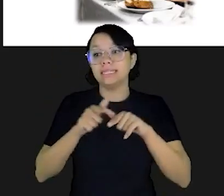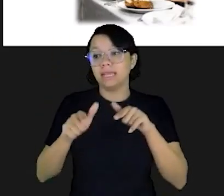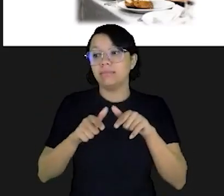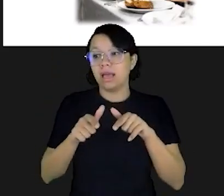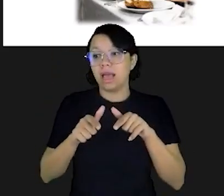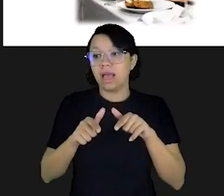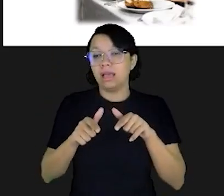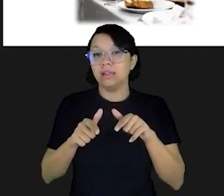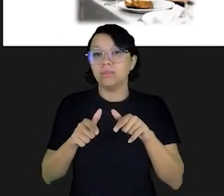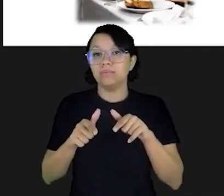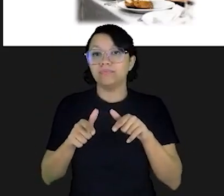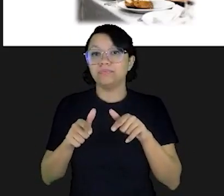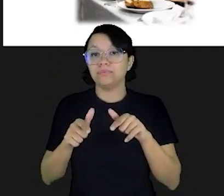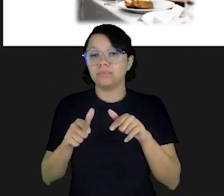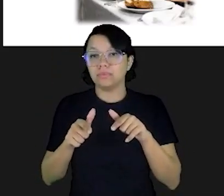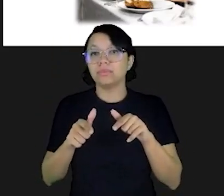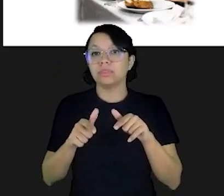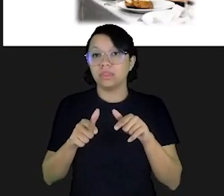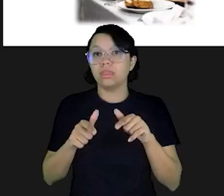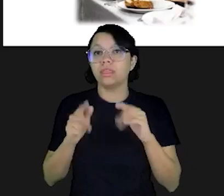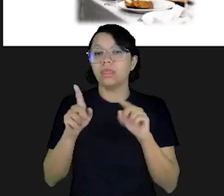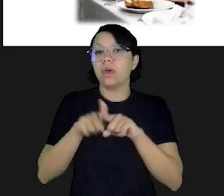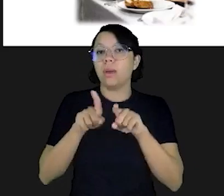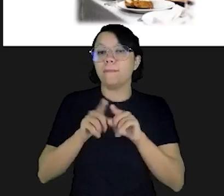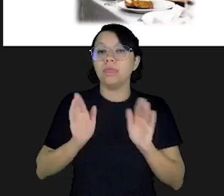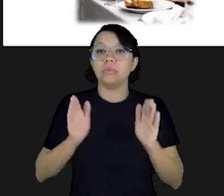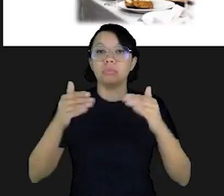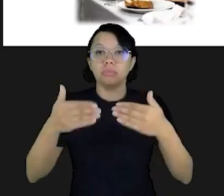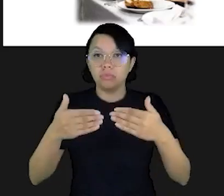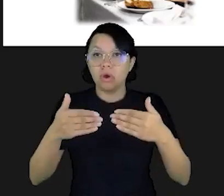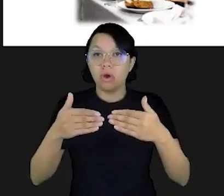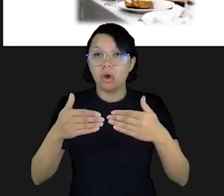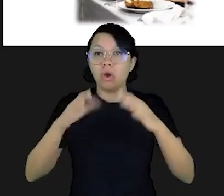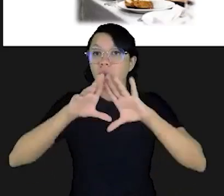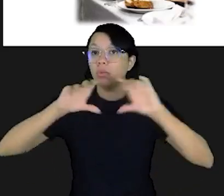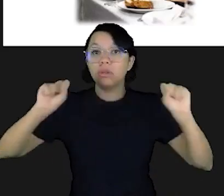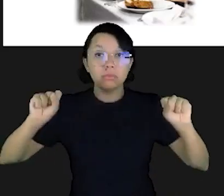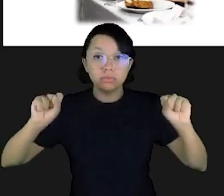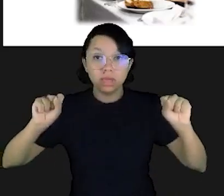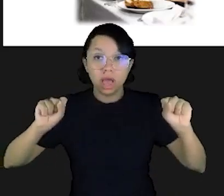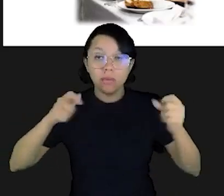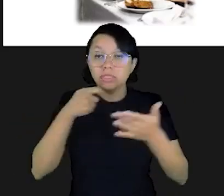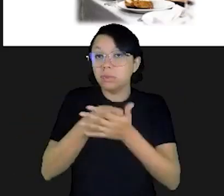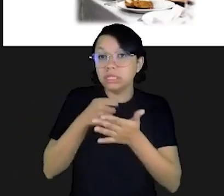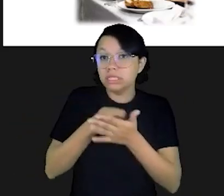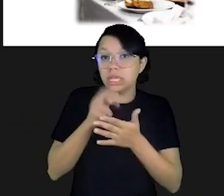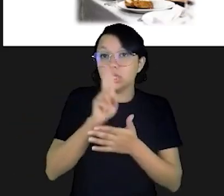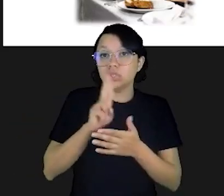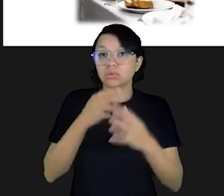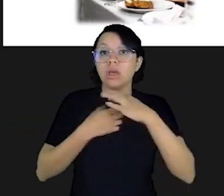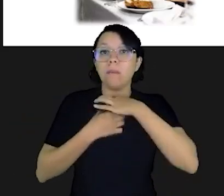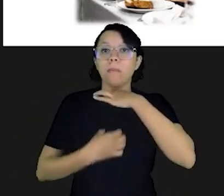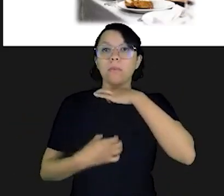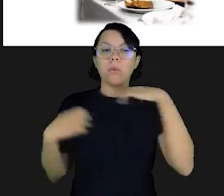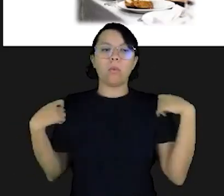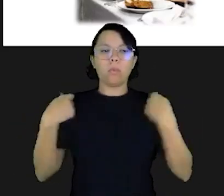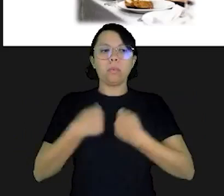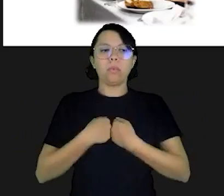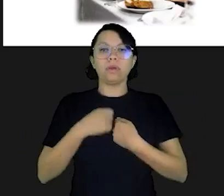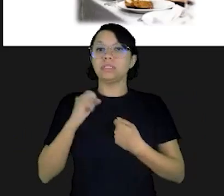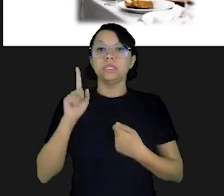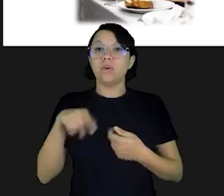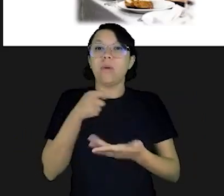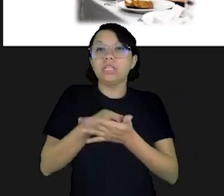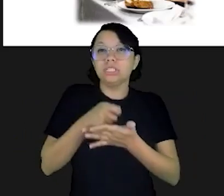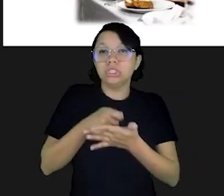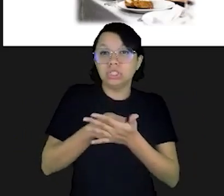tribunal para quem é possível que usar um terno e uma gravata sejam uma exigência do seu trabalho. Se não for uma exigência no